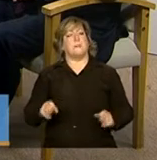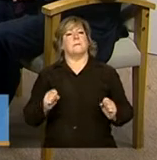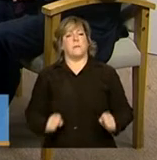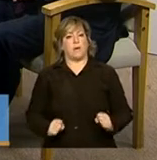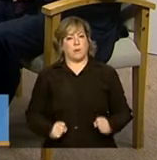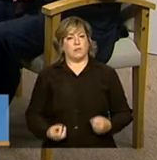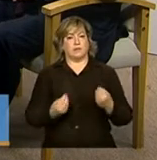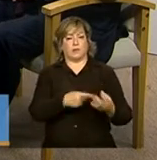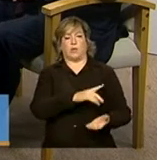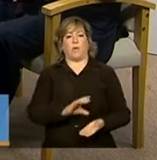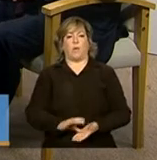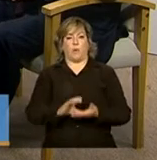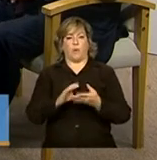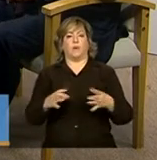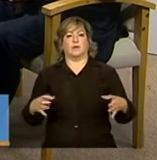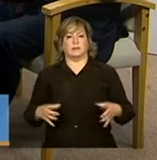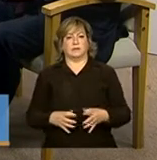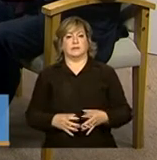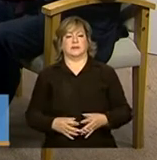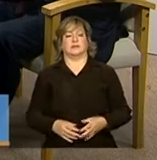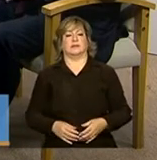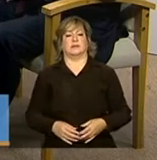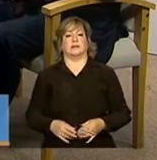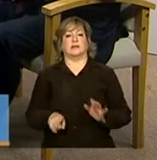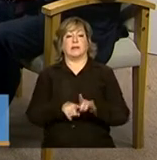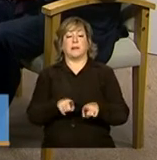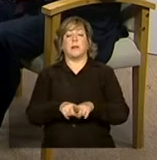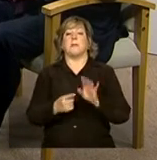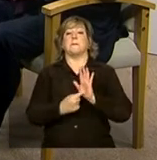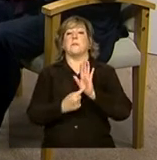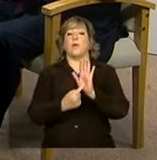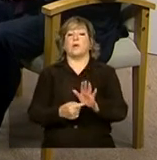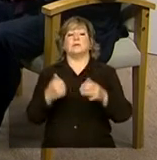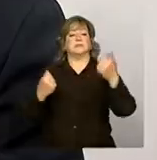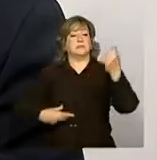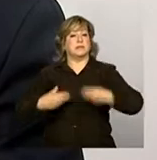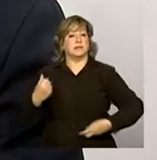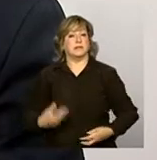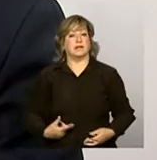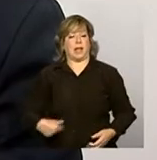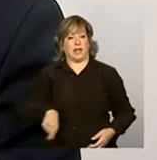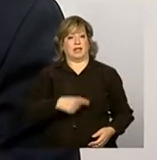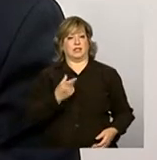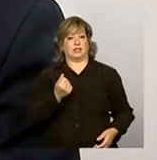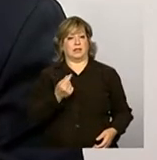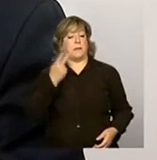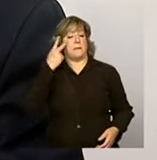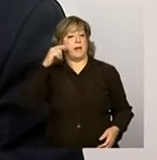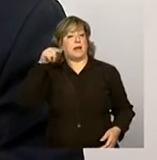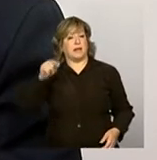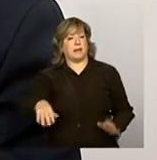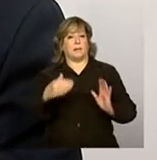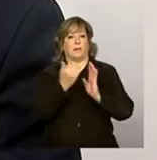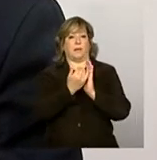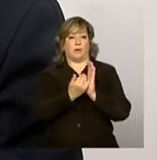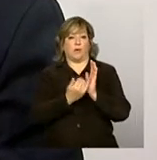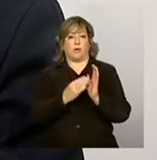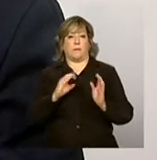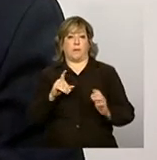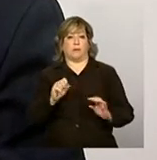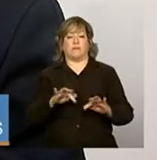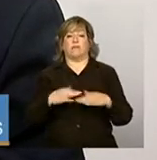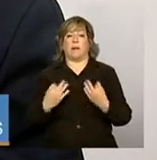ser levada ao Conselho e demonstrando, fazendo uma explicação de que aqueles recursos é para a gestão do programa Bolsa Família,